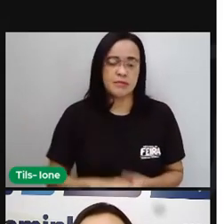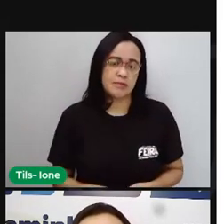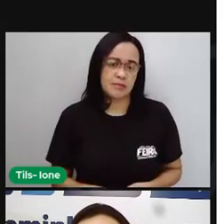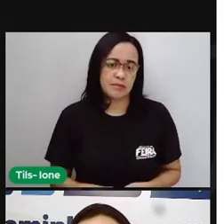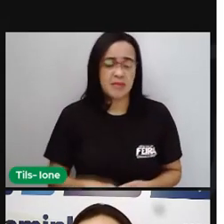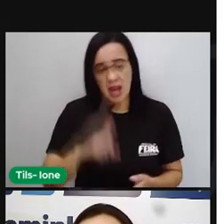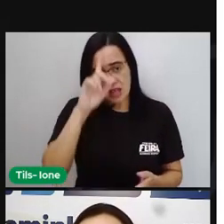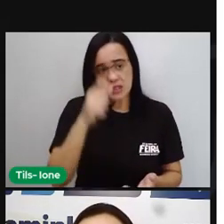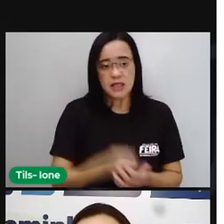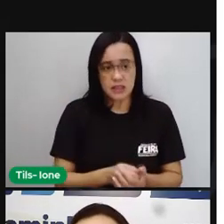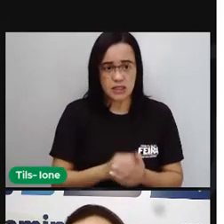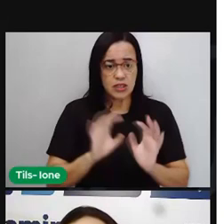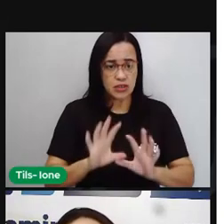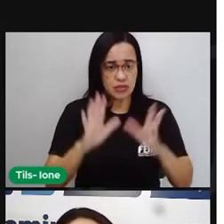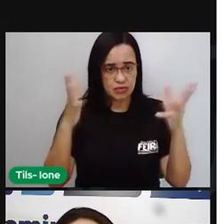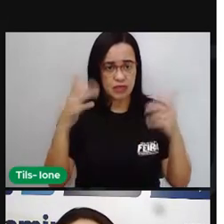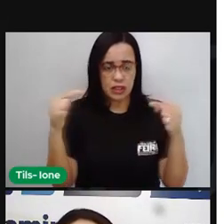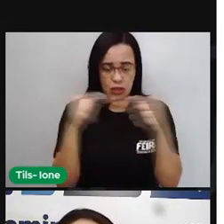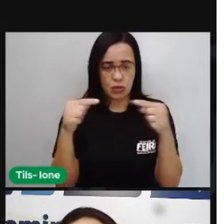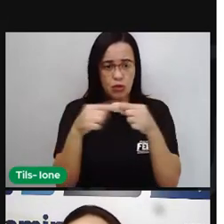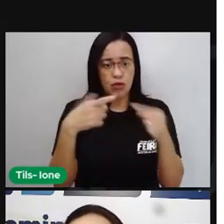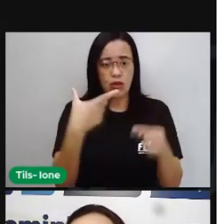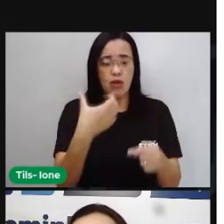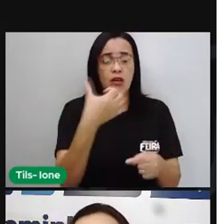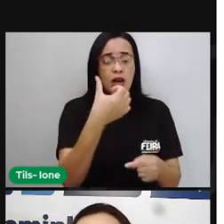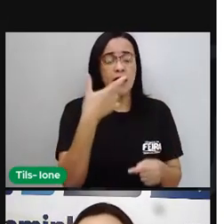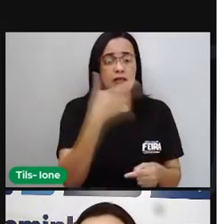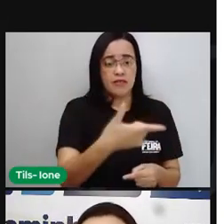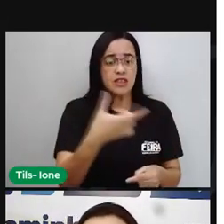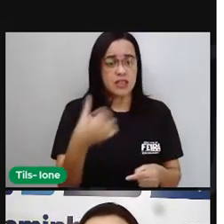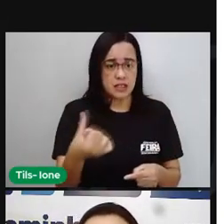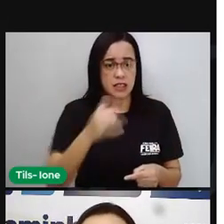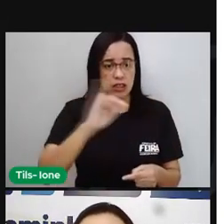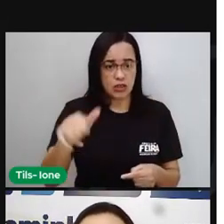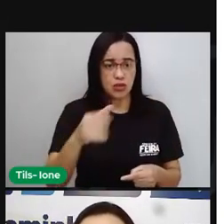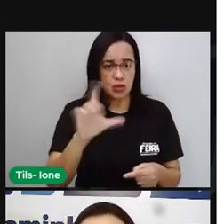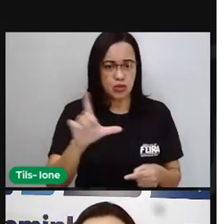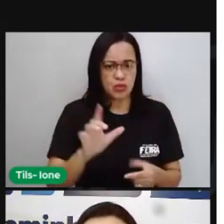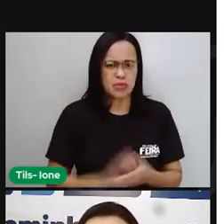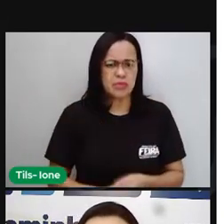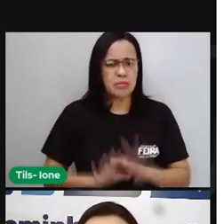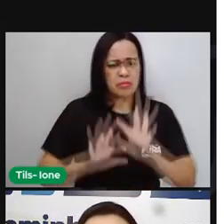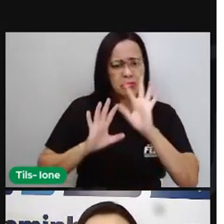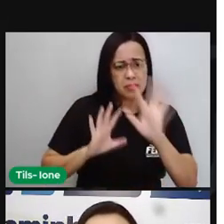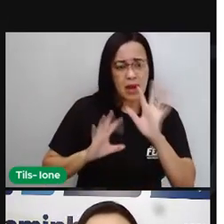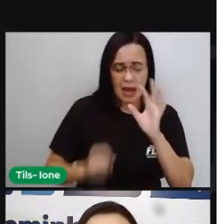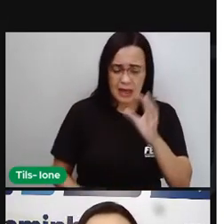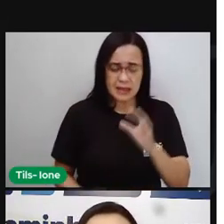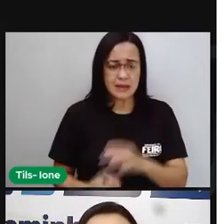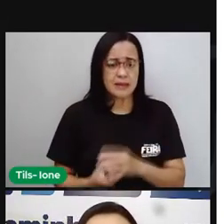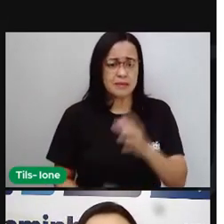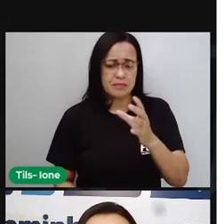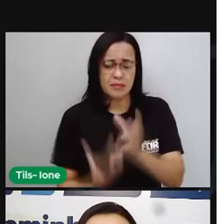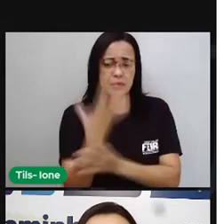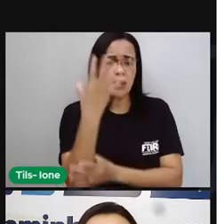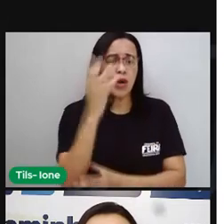E aí, existe toda uma tradição católica, Toda uma história aí por trás dessa homenagem.